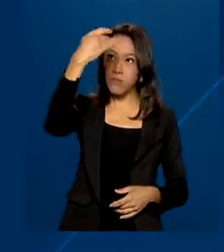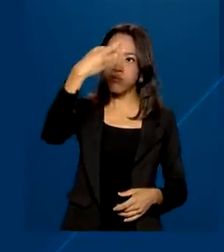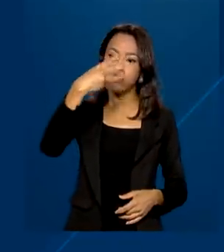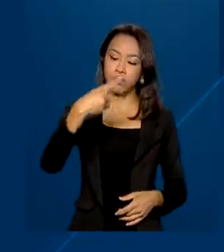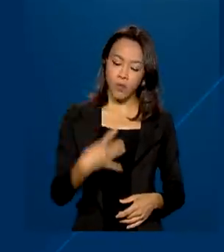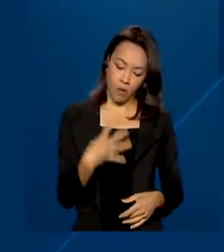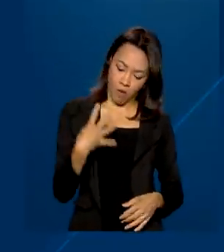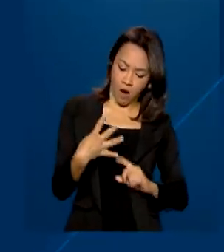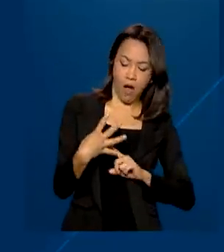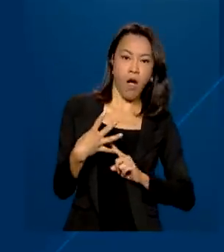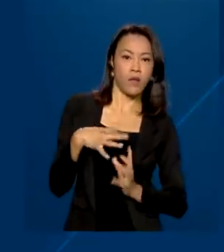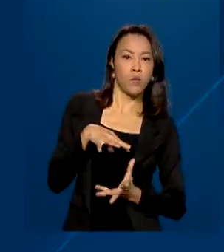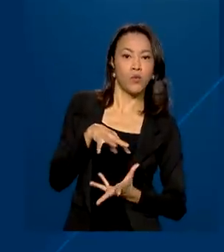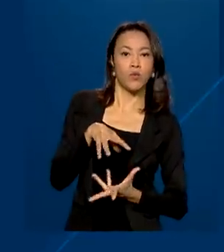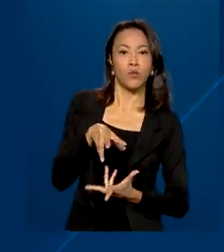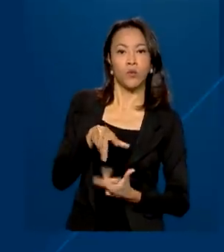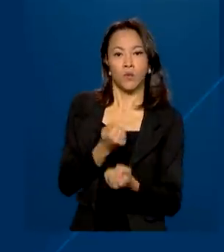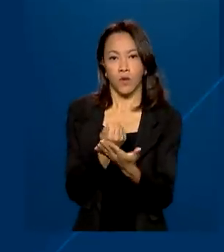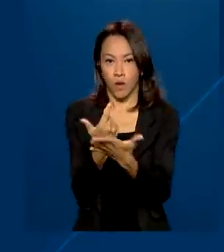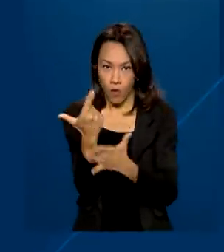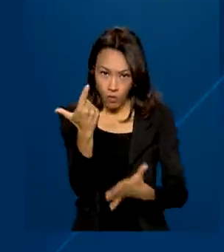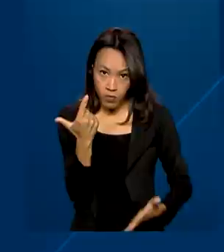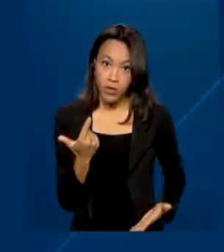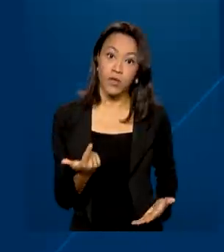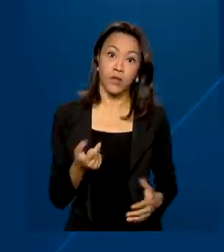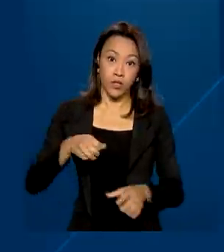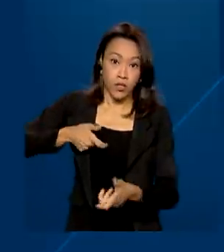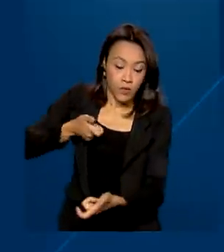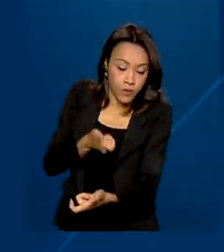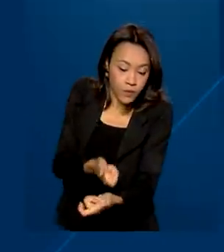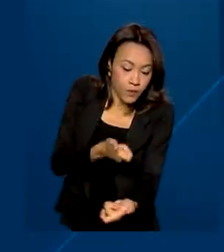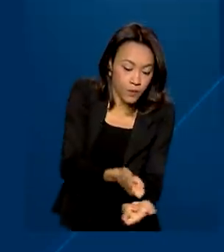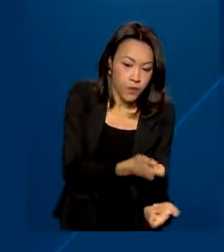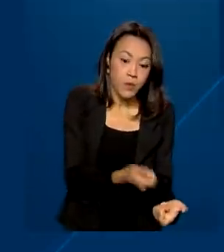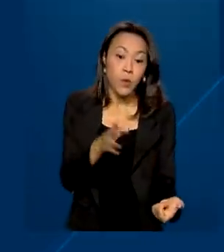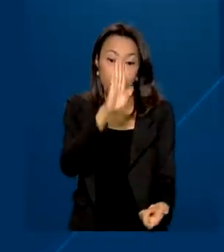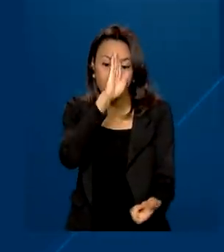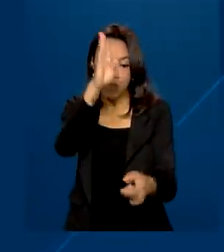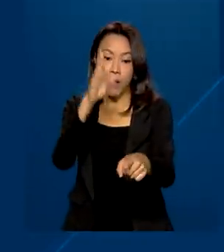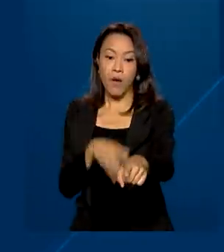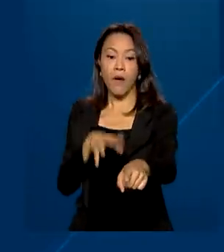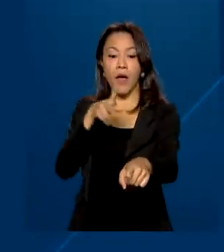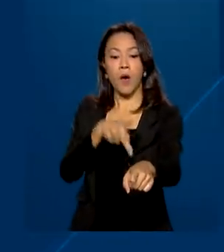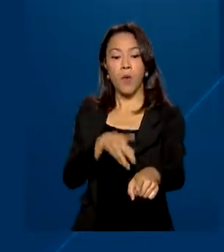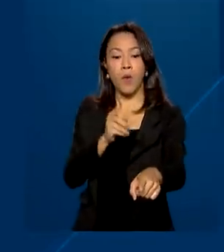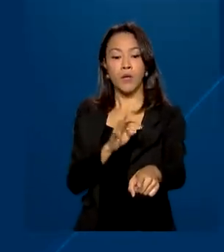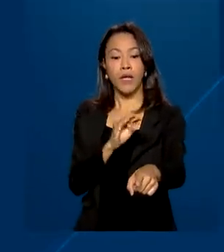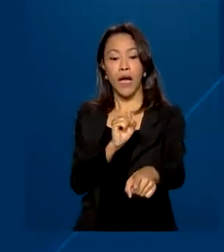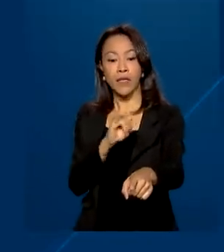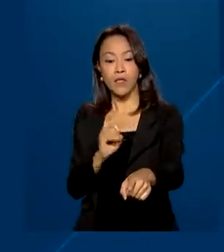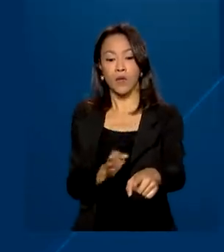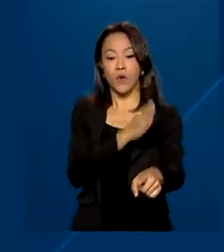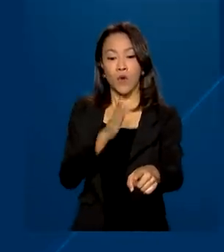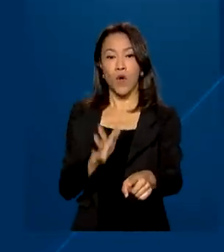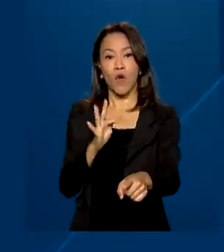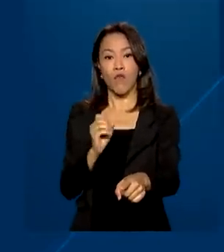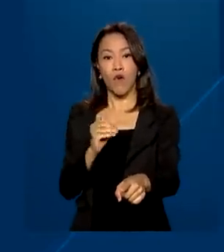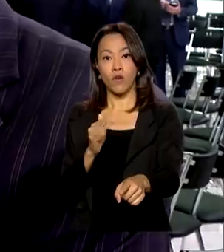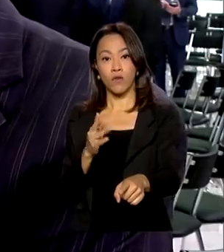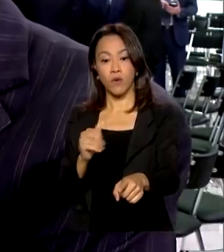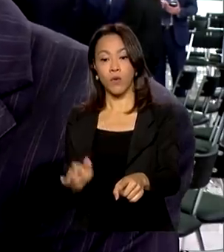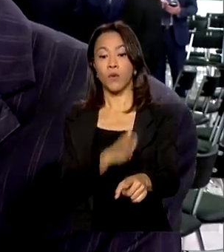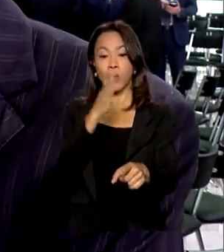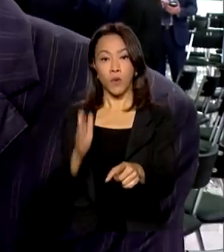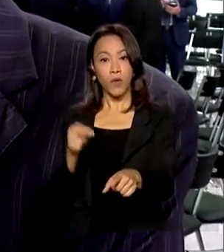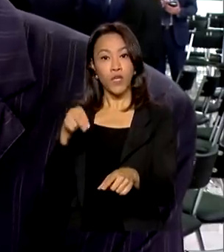mundial do consumo global. O principal nutriente usado é o potássio, seguido pelo fósforo e o nitrogênio.